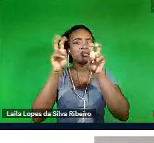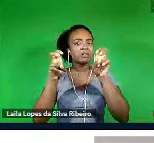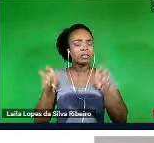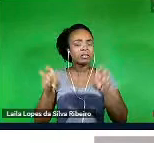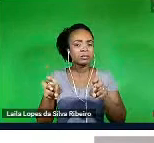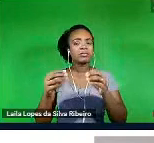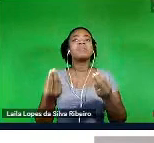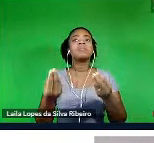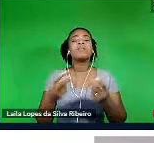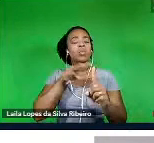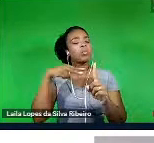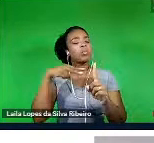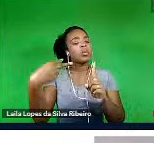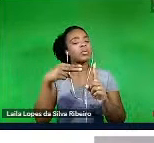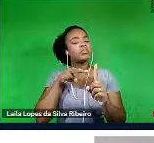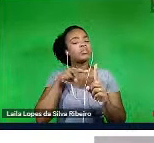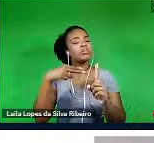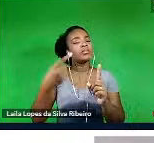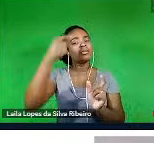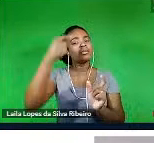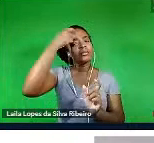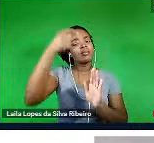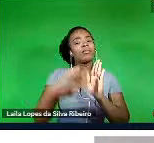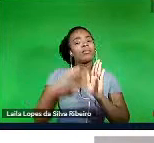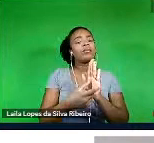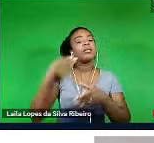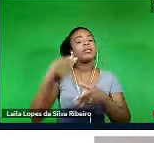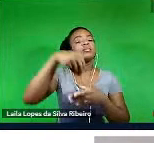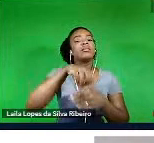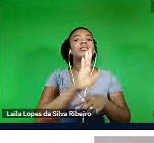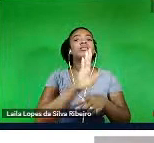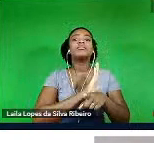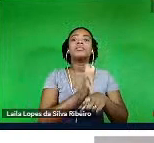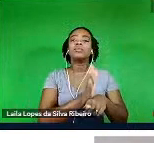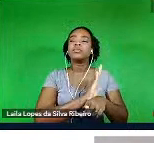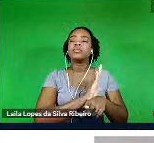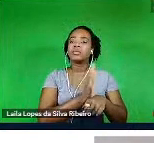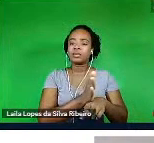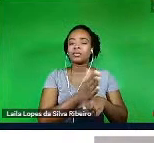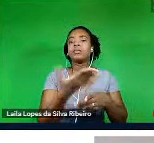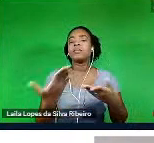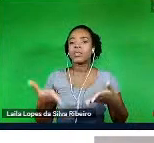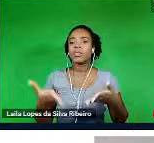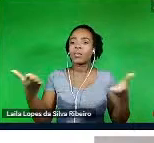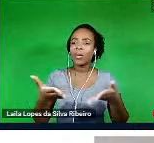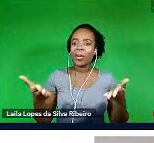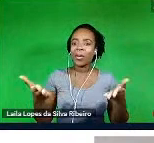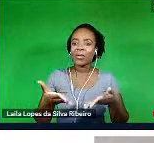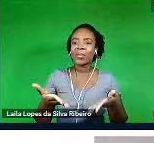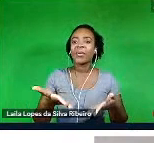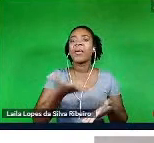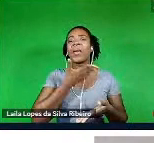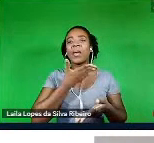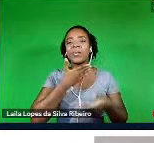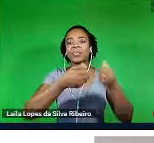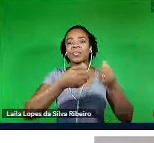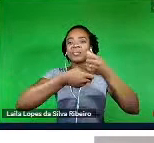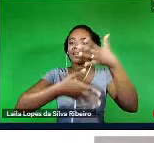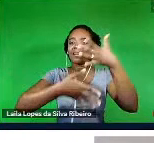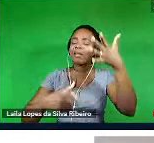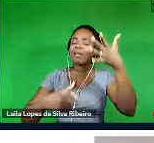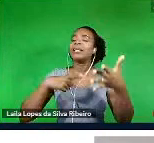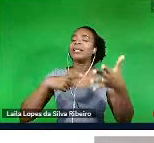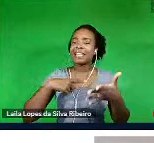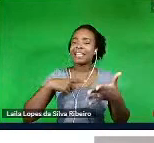perspectiva de inteligência artificial no cinema, que justamente aqui no bate-papo está trazendo bastante inquietações no